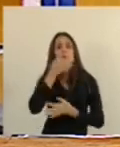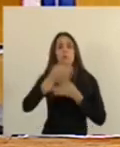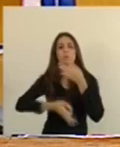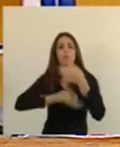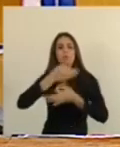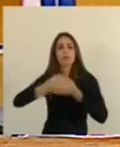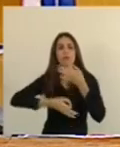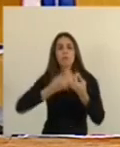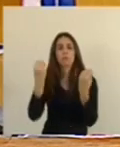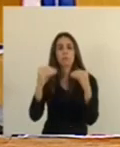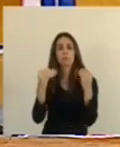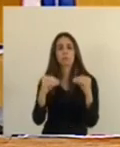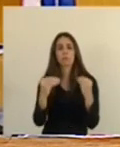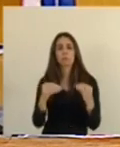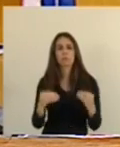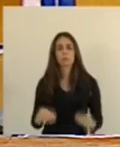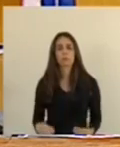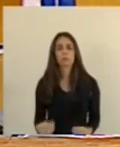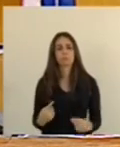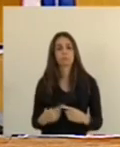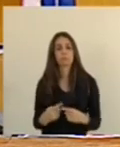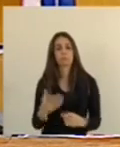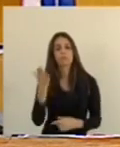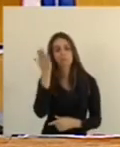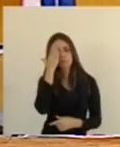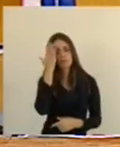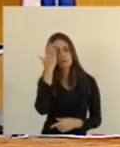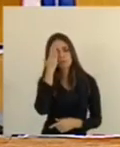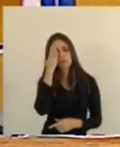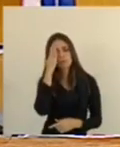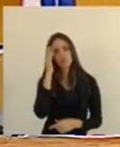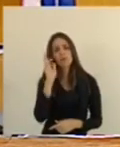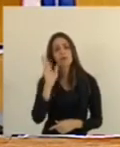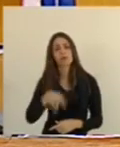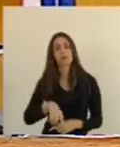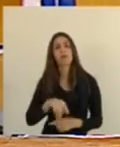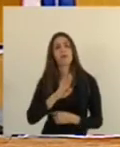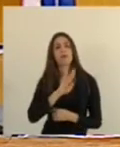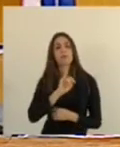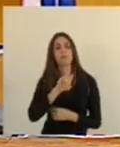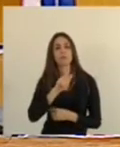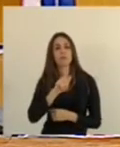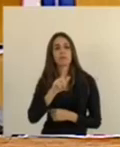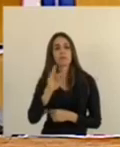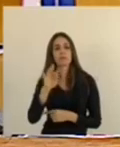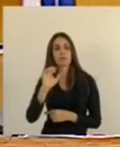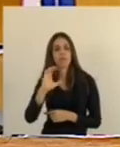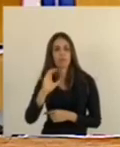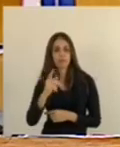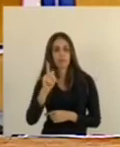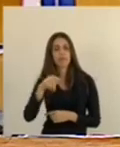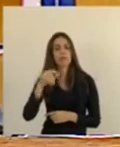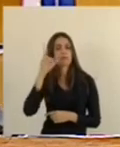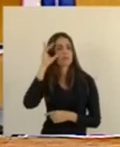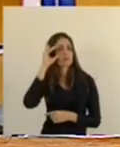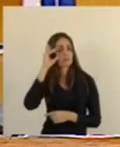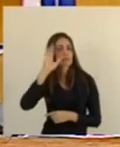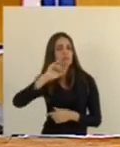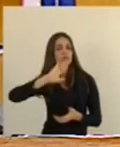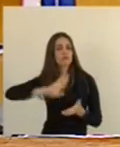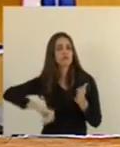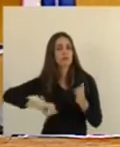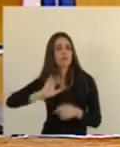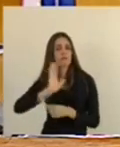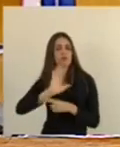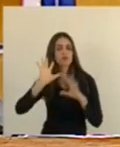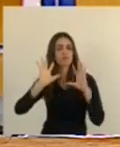E alguns comentários Porque eu sabia Que a Big Tech Chamada Instagram Iria retirar O meu vídeo